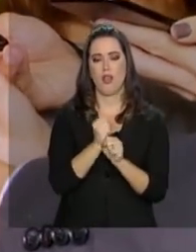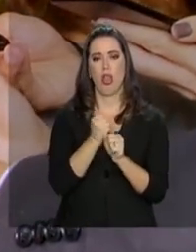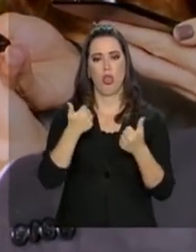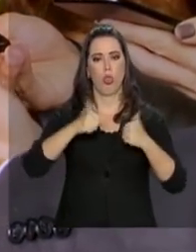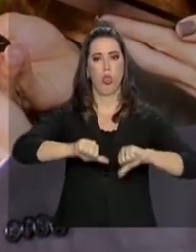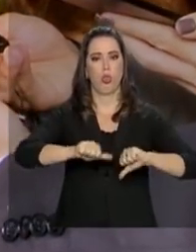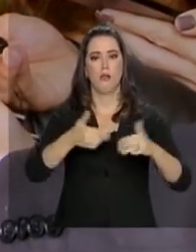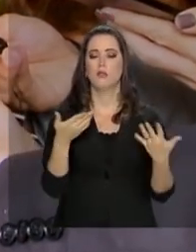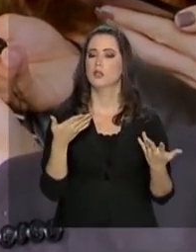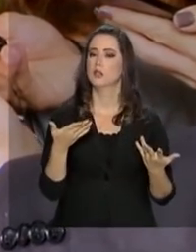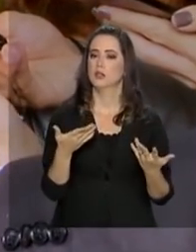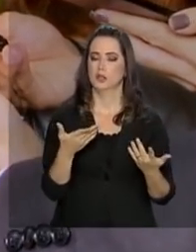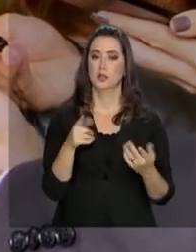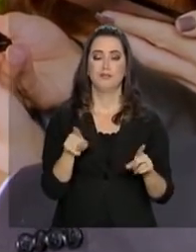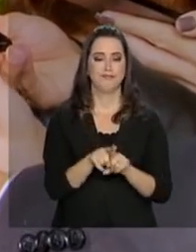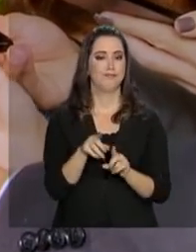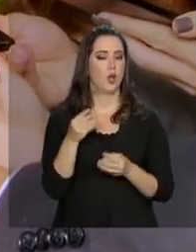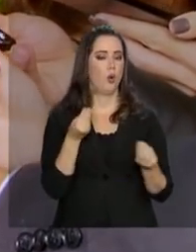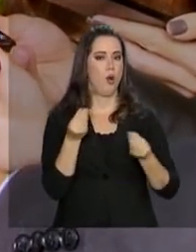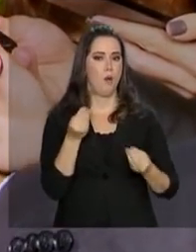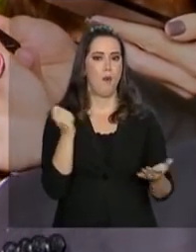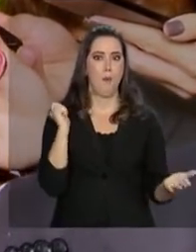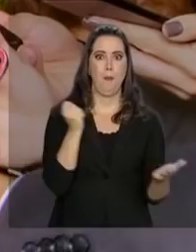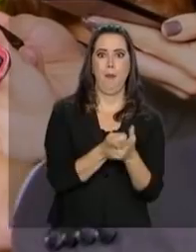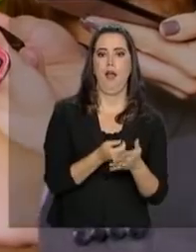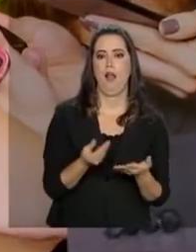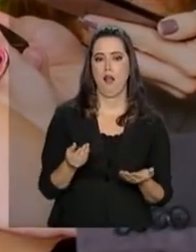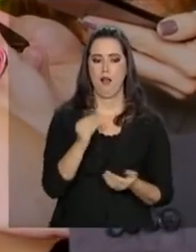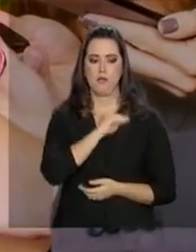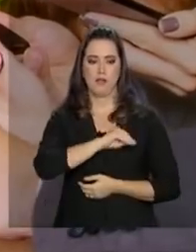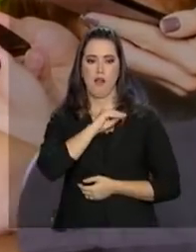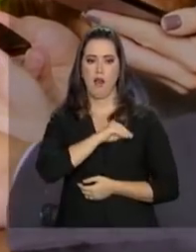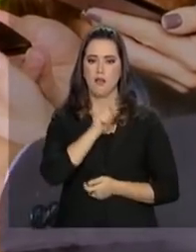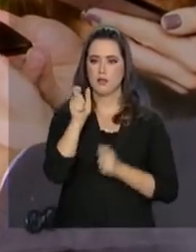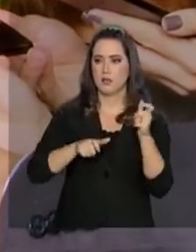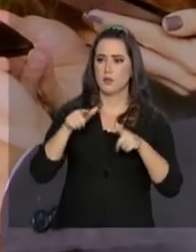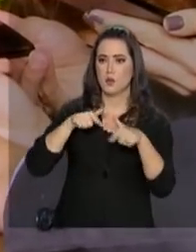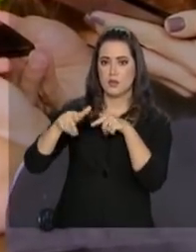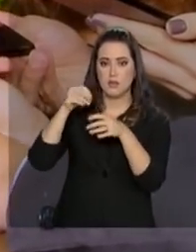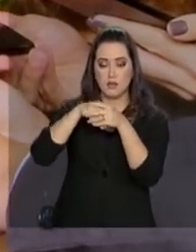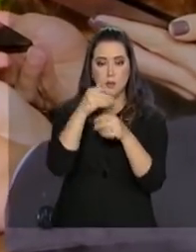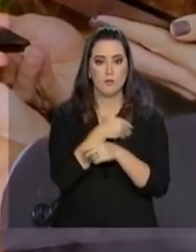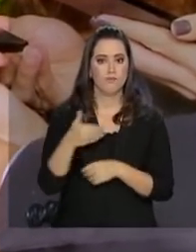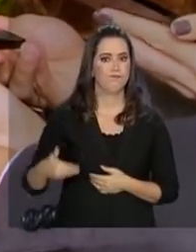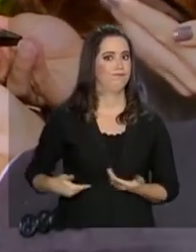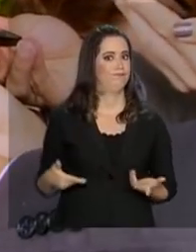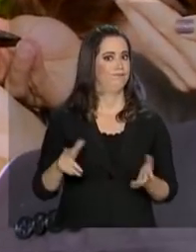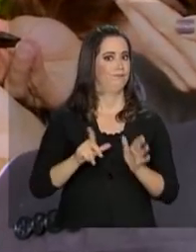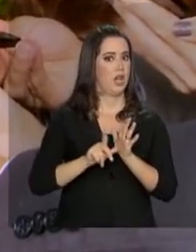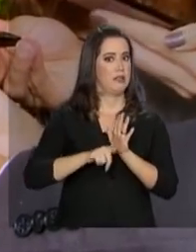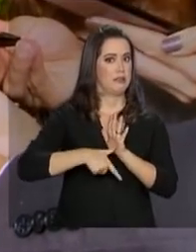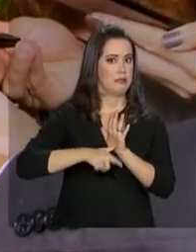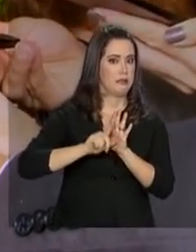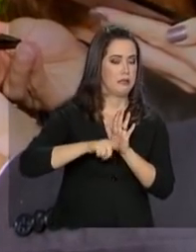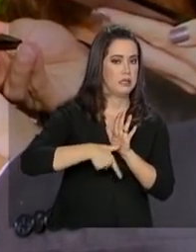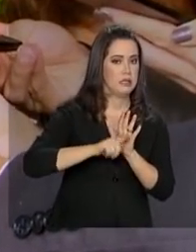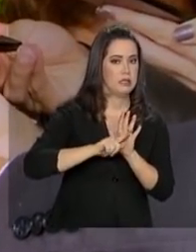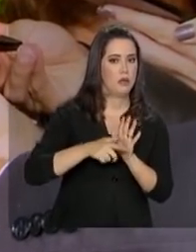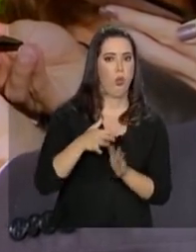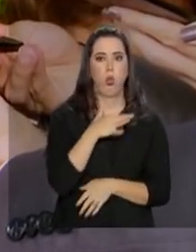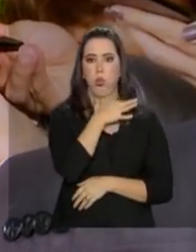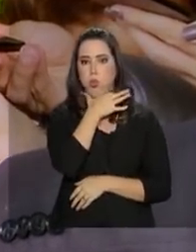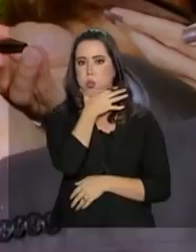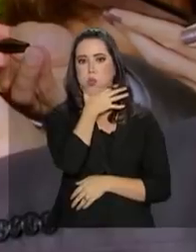a impossibilidade de pagamento de salários, o que levaria o mais na indimplência e a um colapso